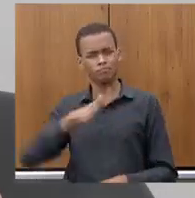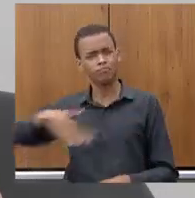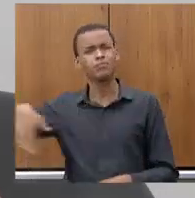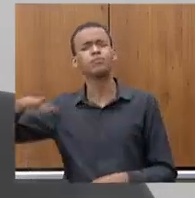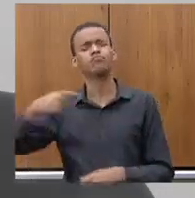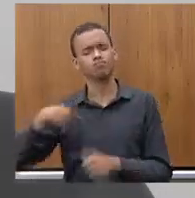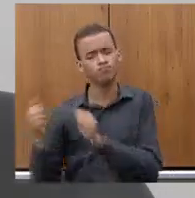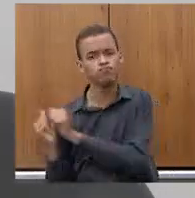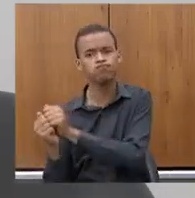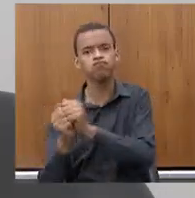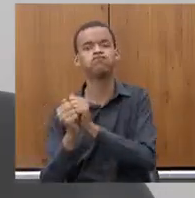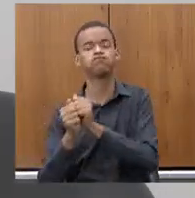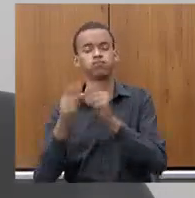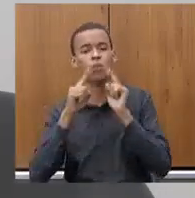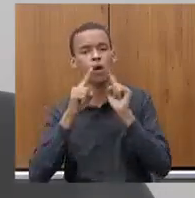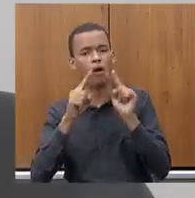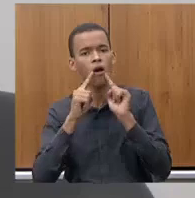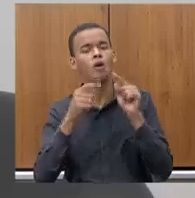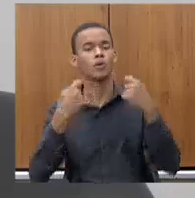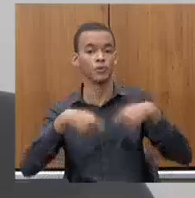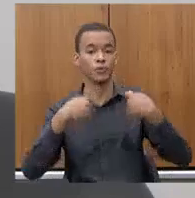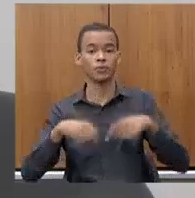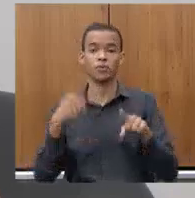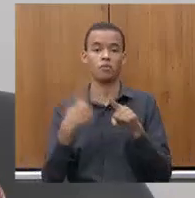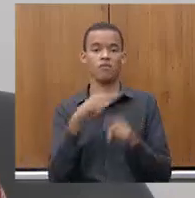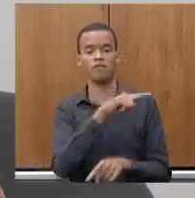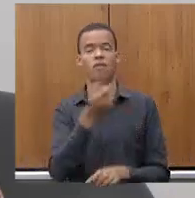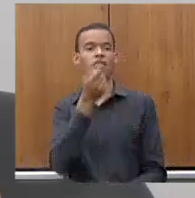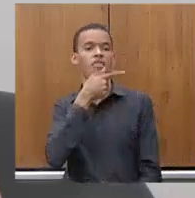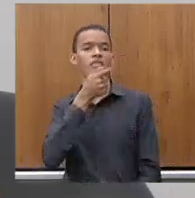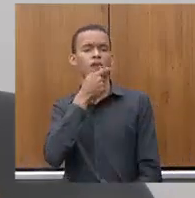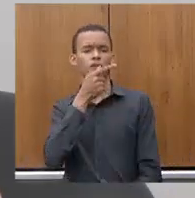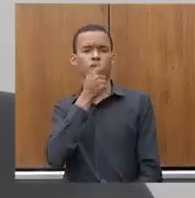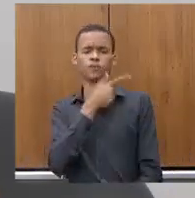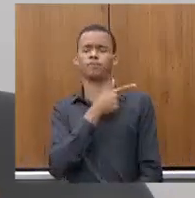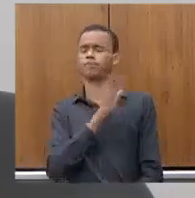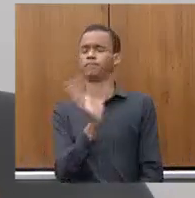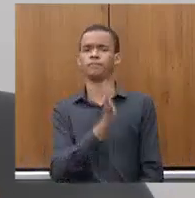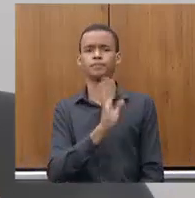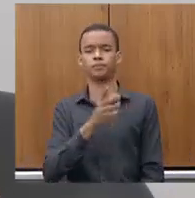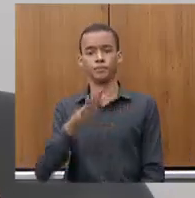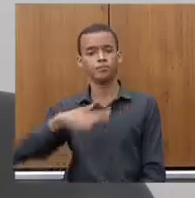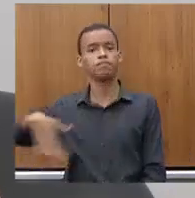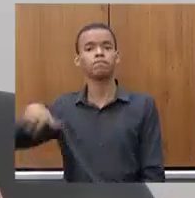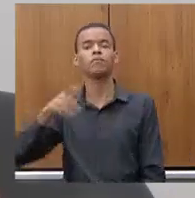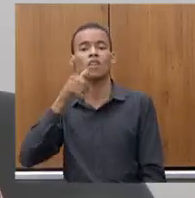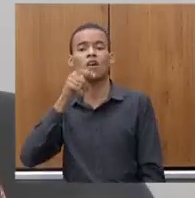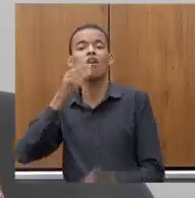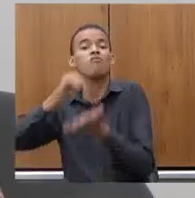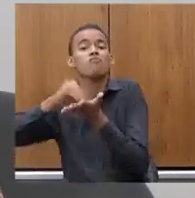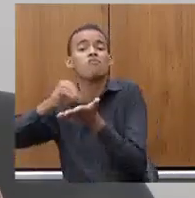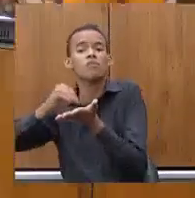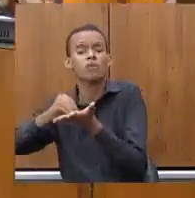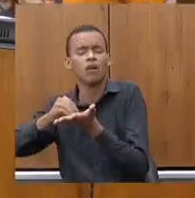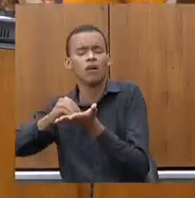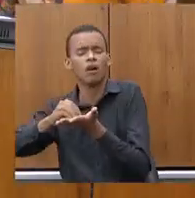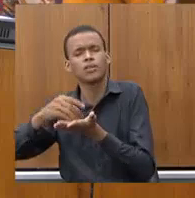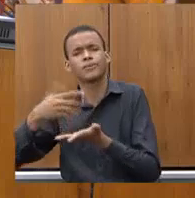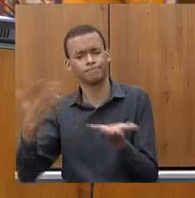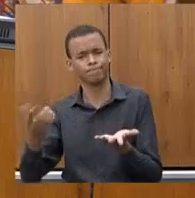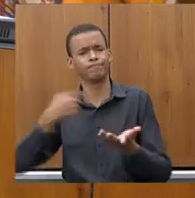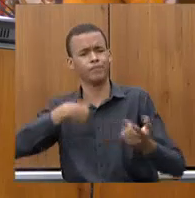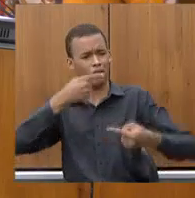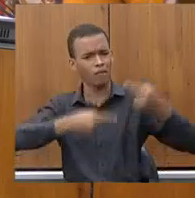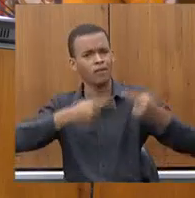lamento que tenha sido tratado com humor e com ironia eu dizer das pessoas que ficam sem água. Porque vocês entenderam que esse